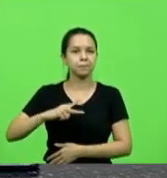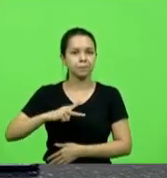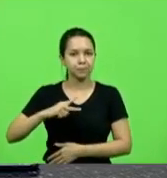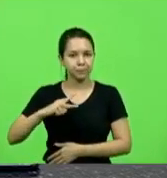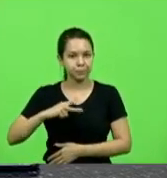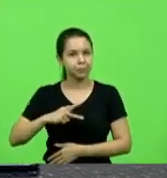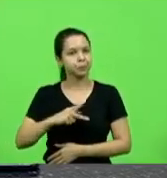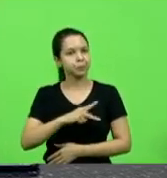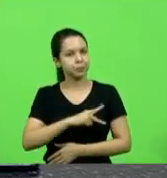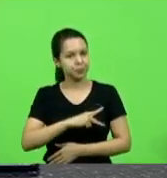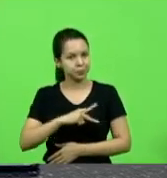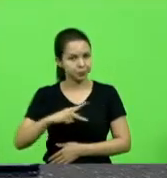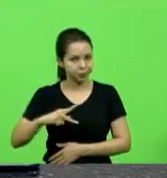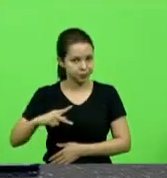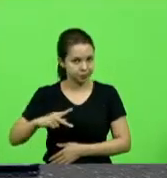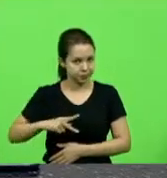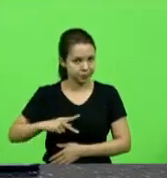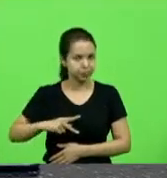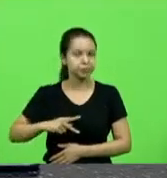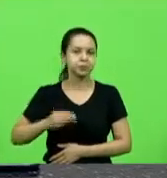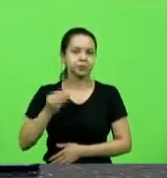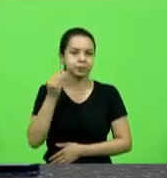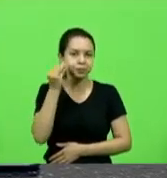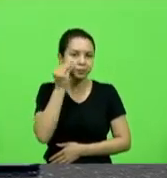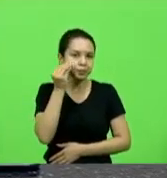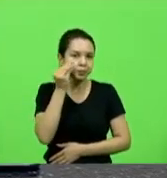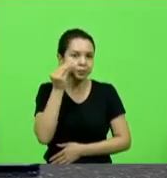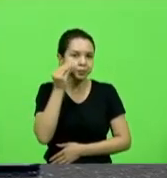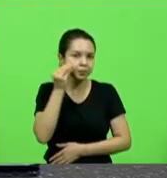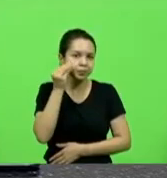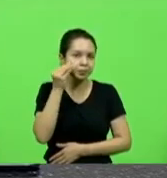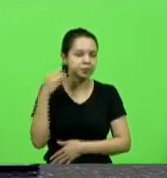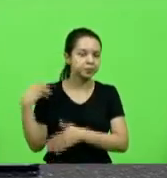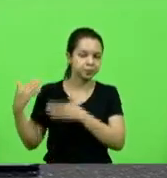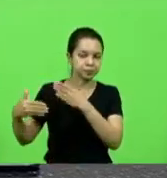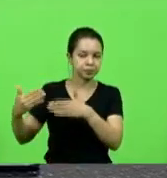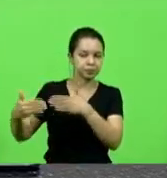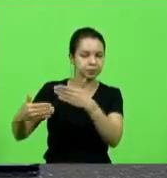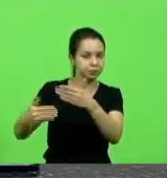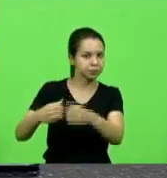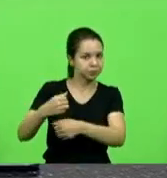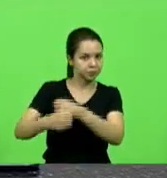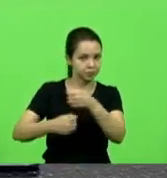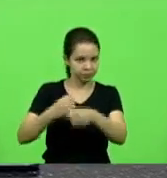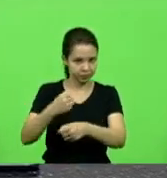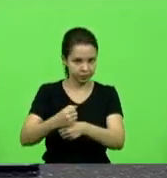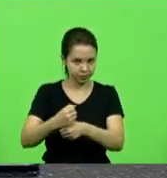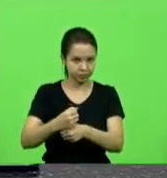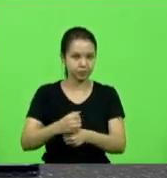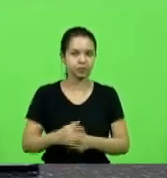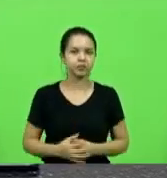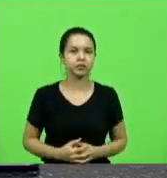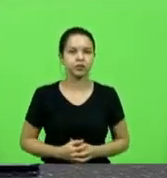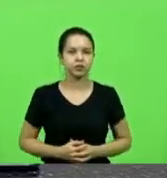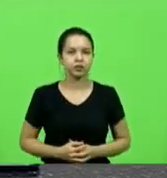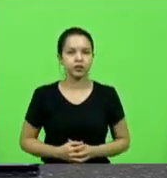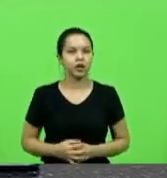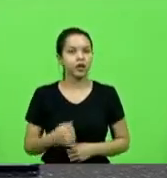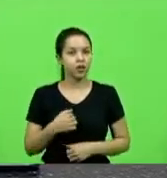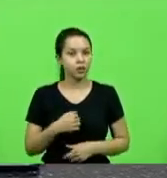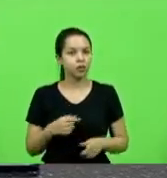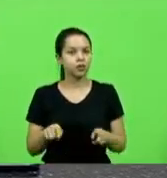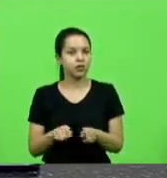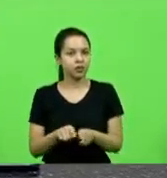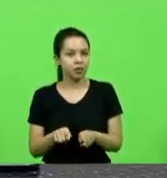tem experimentado nos últimos anos eu também quero fazer